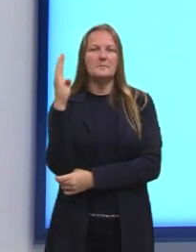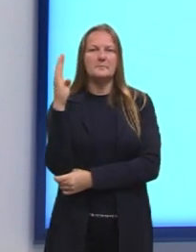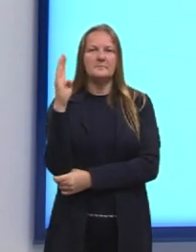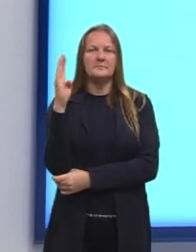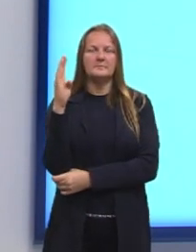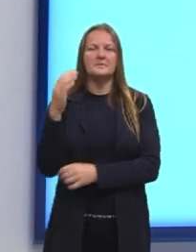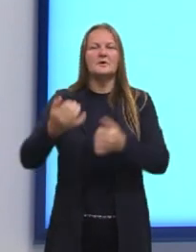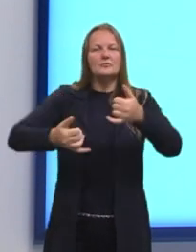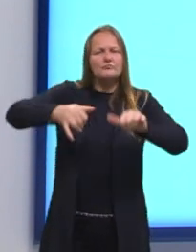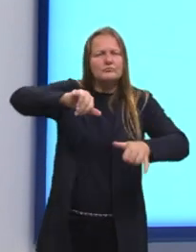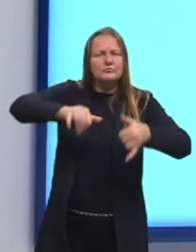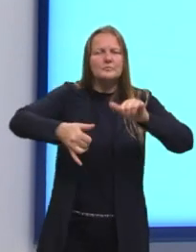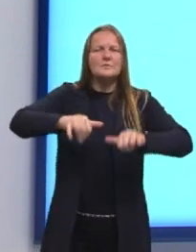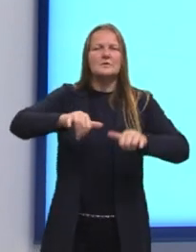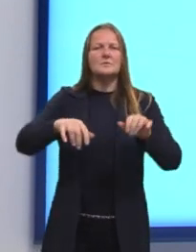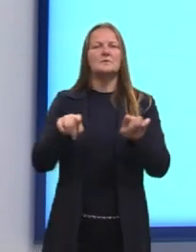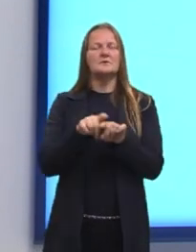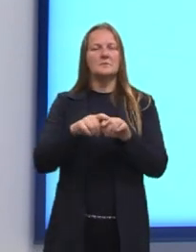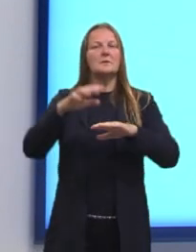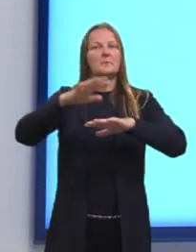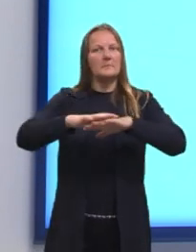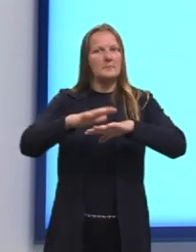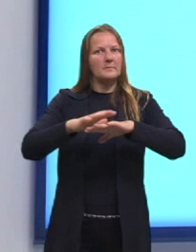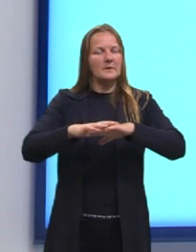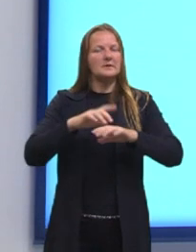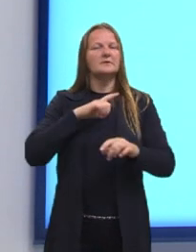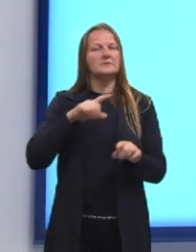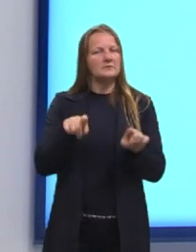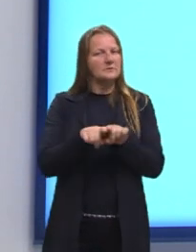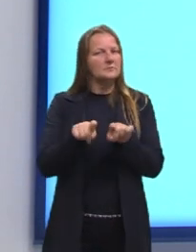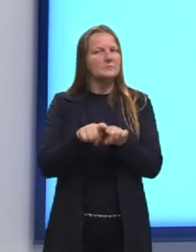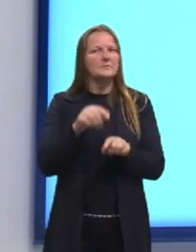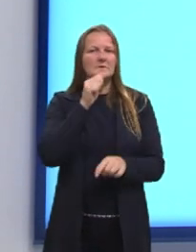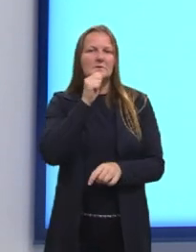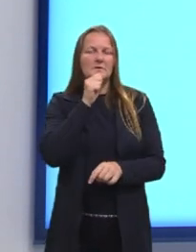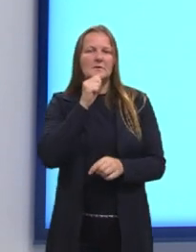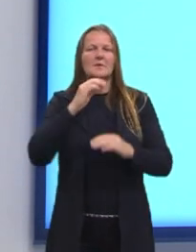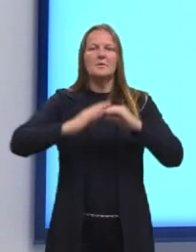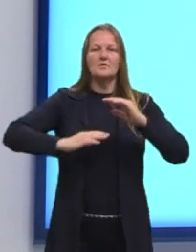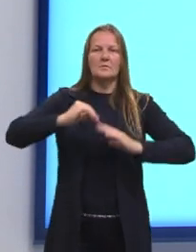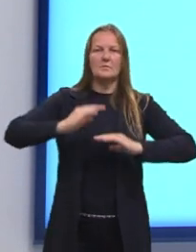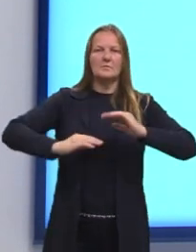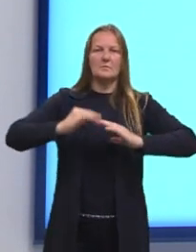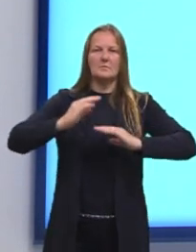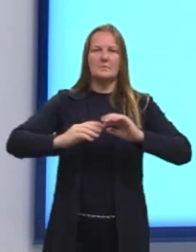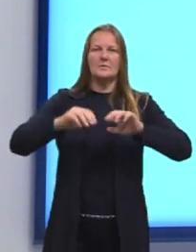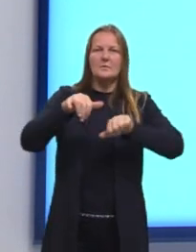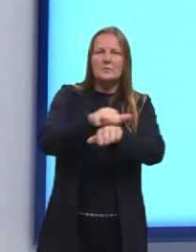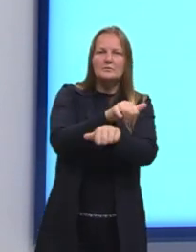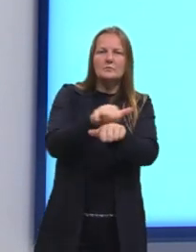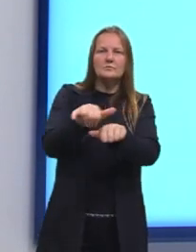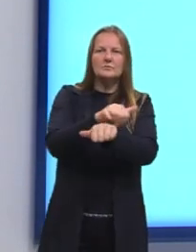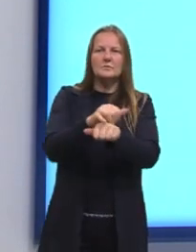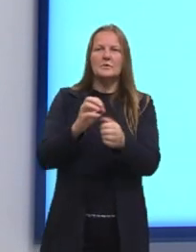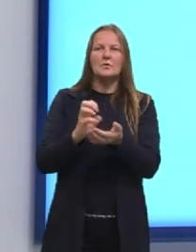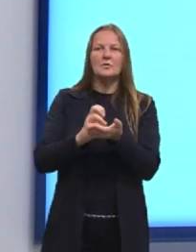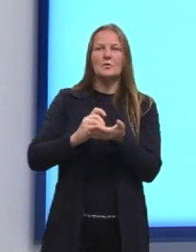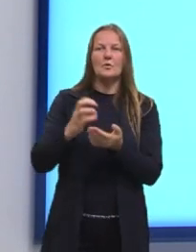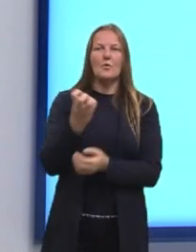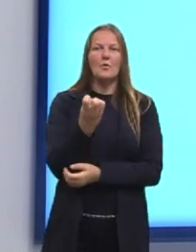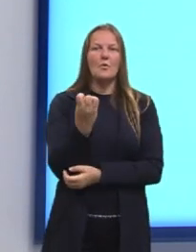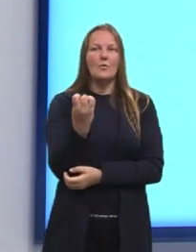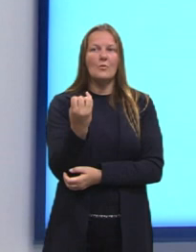química, na própria matemática ainda, existem aplicações de técnicas de contagem